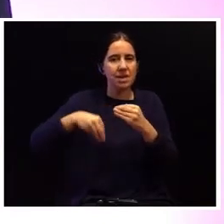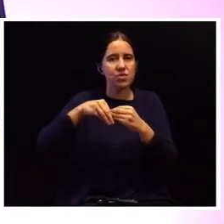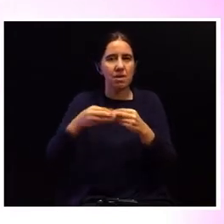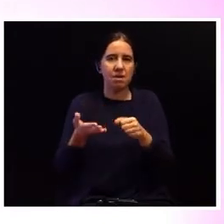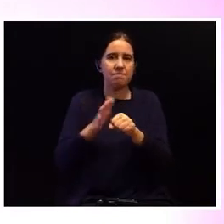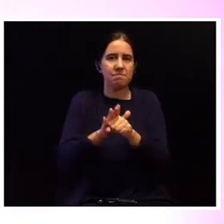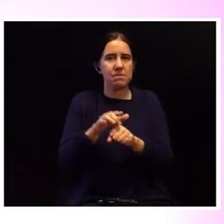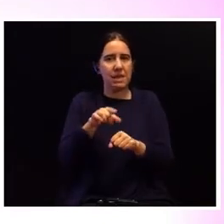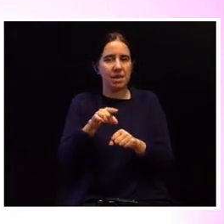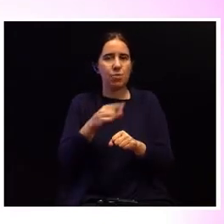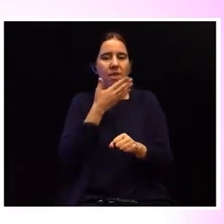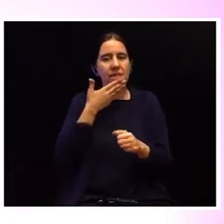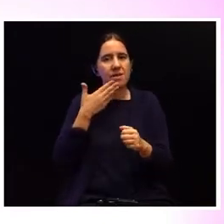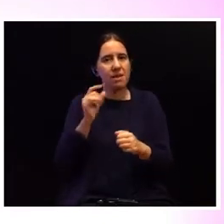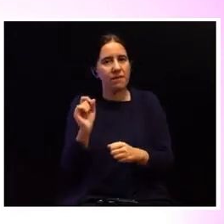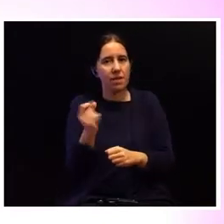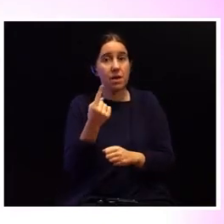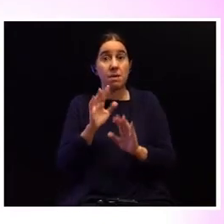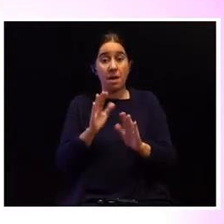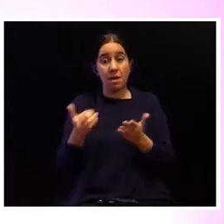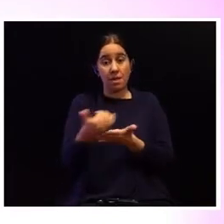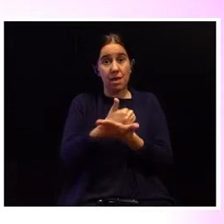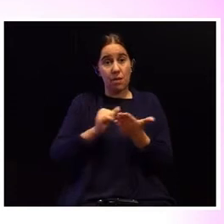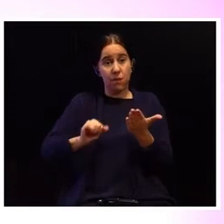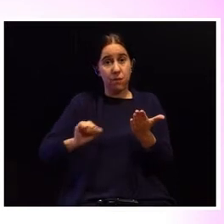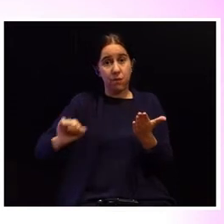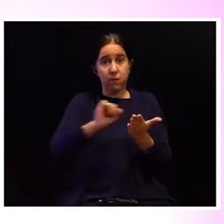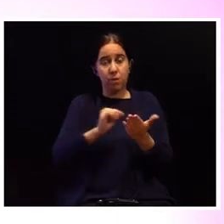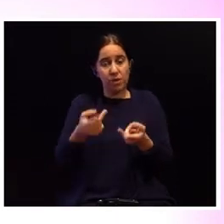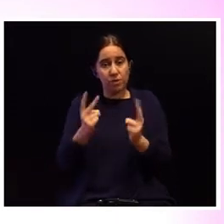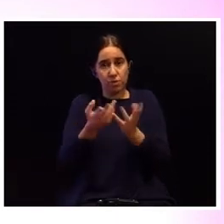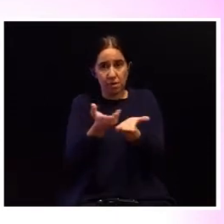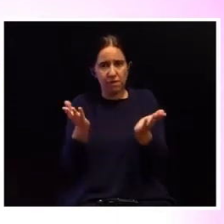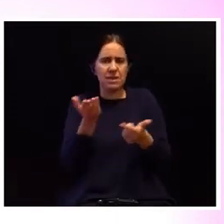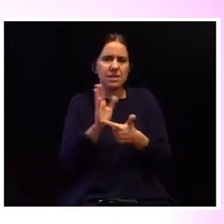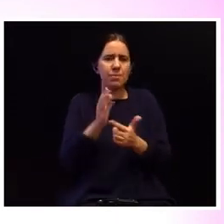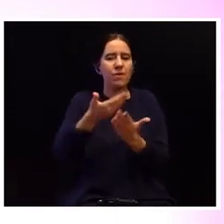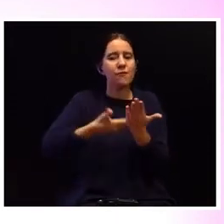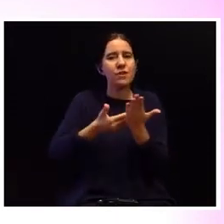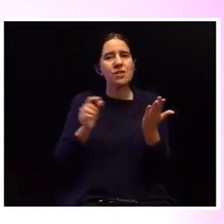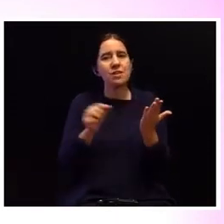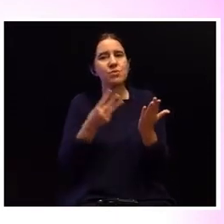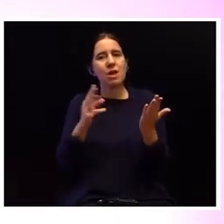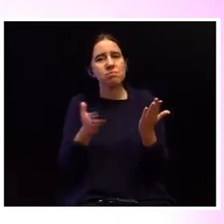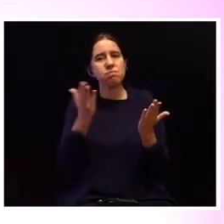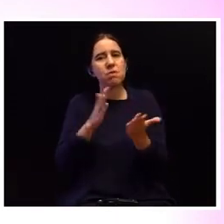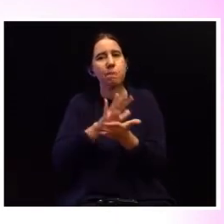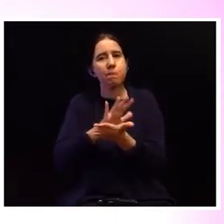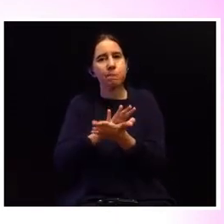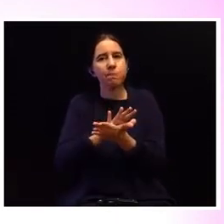aqui eficácia, mas os dados que temos e de que dispomos, por exemplo, nas fichas trimestrais que temos publicado,